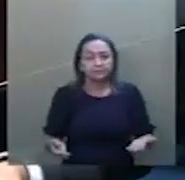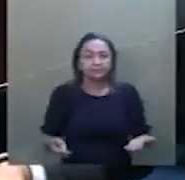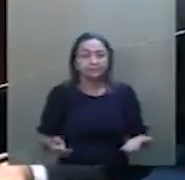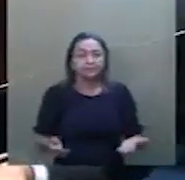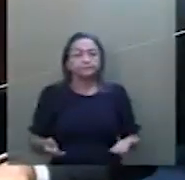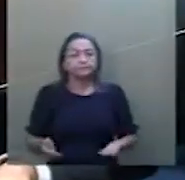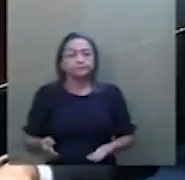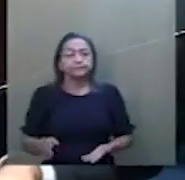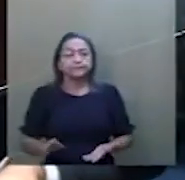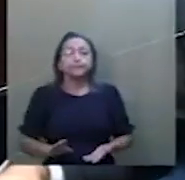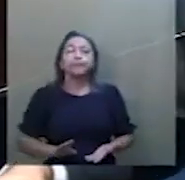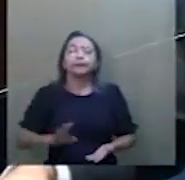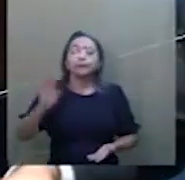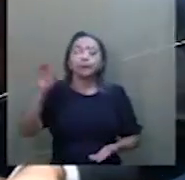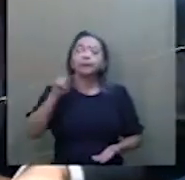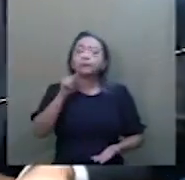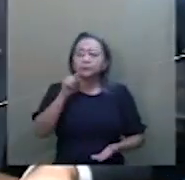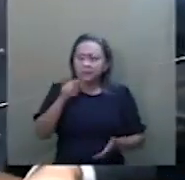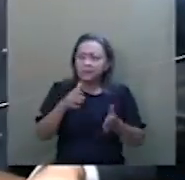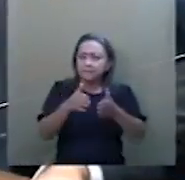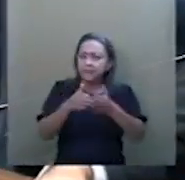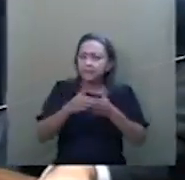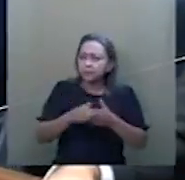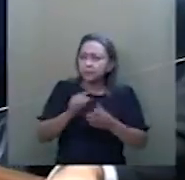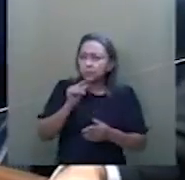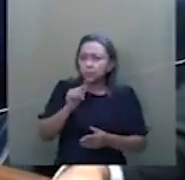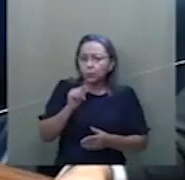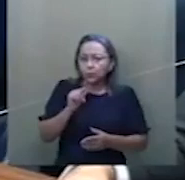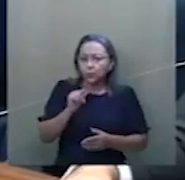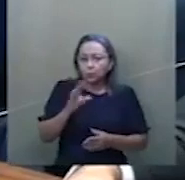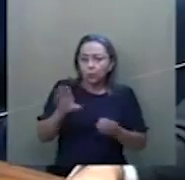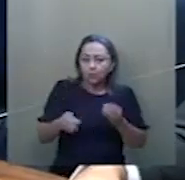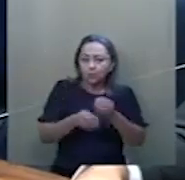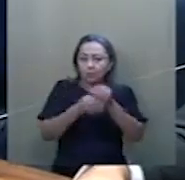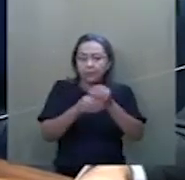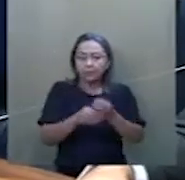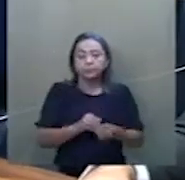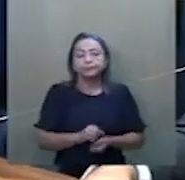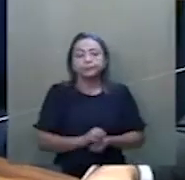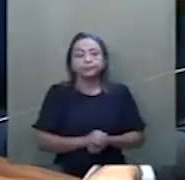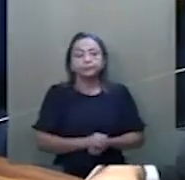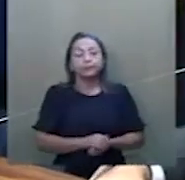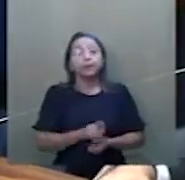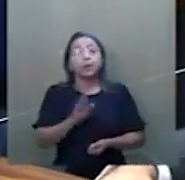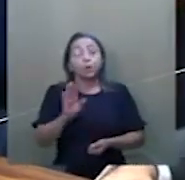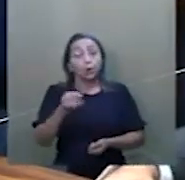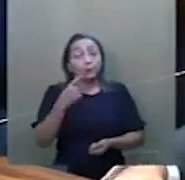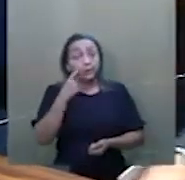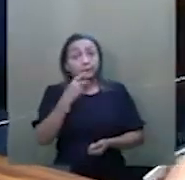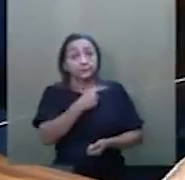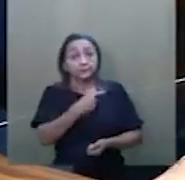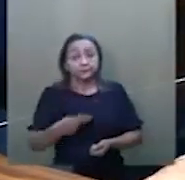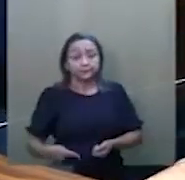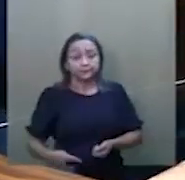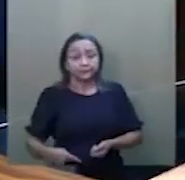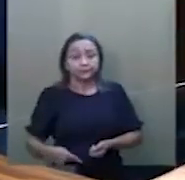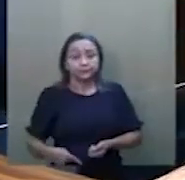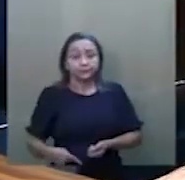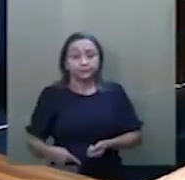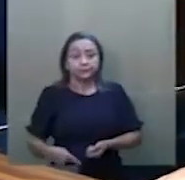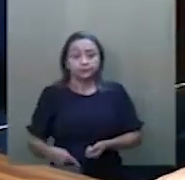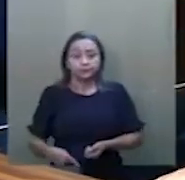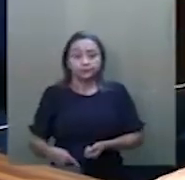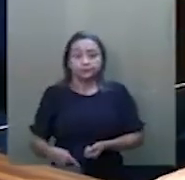Vossa Excelência me permite... Claro, com o prazer. Presidente, o